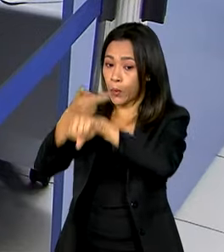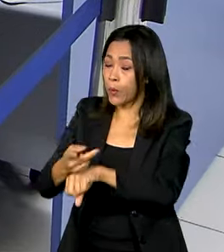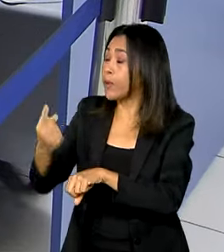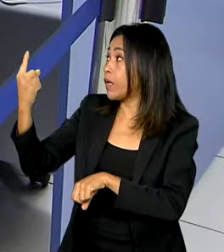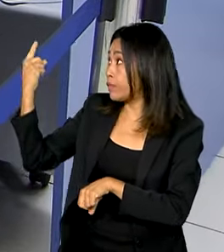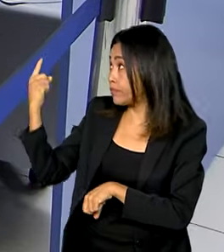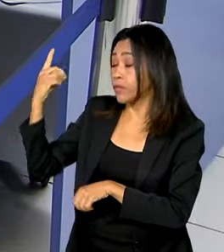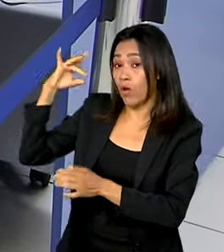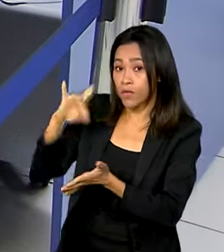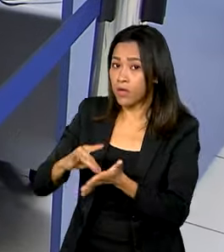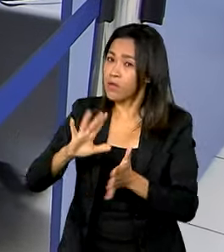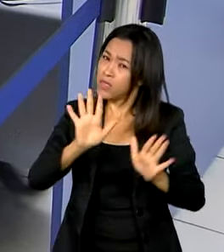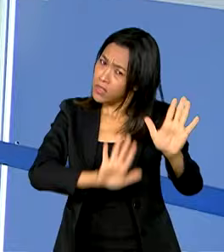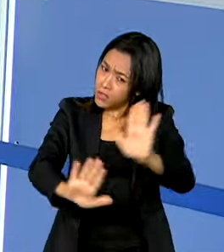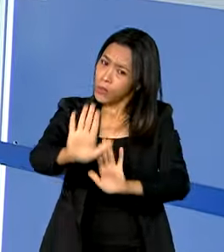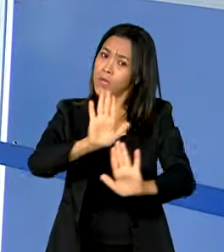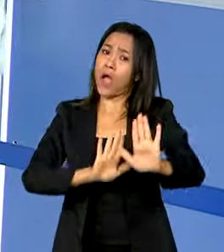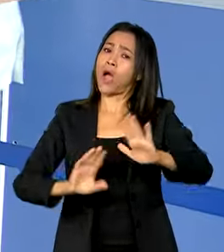proteja de fake news.